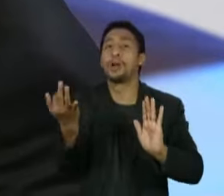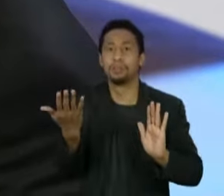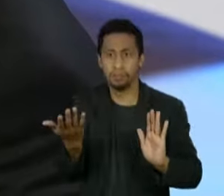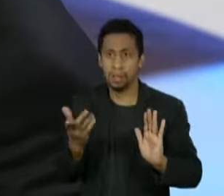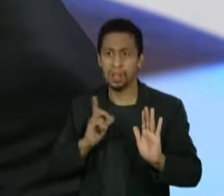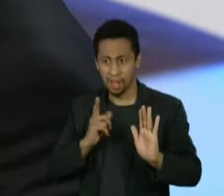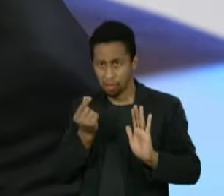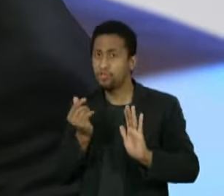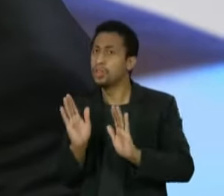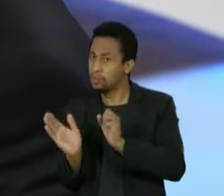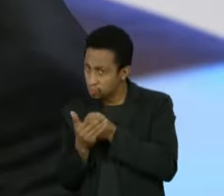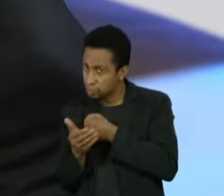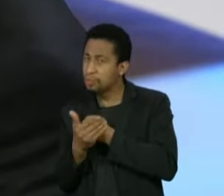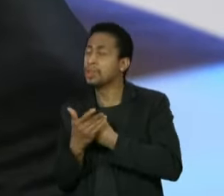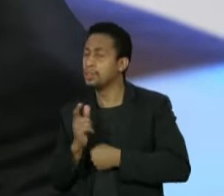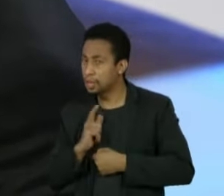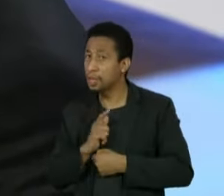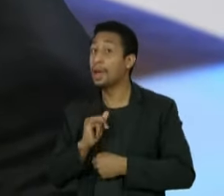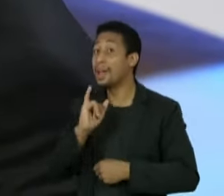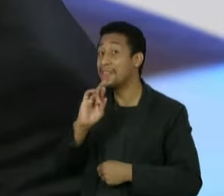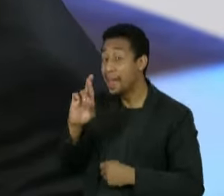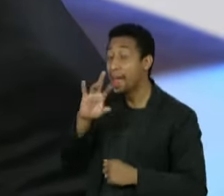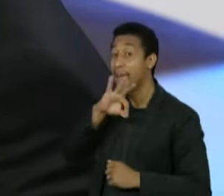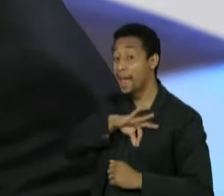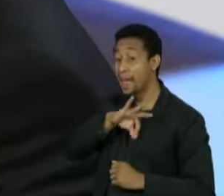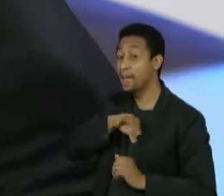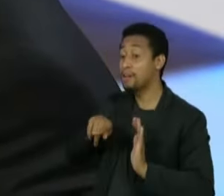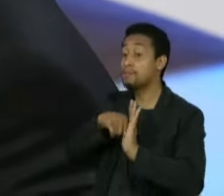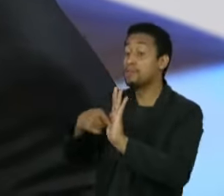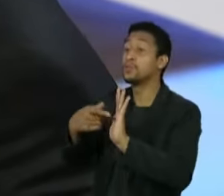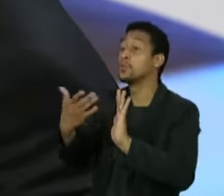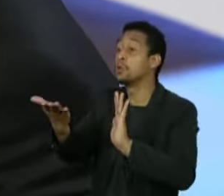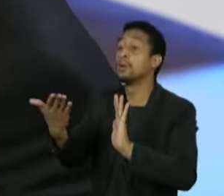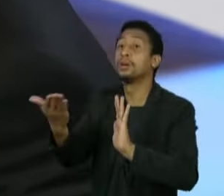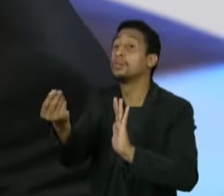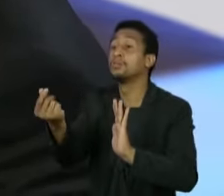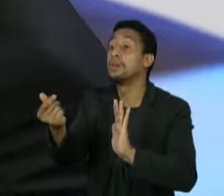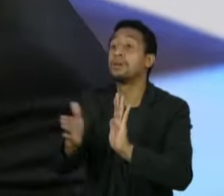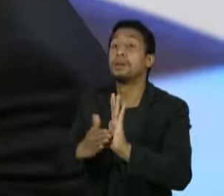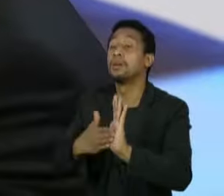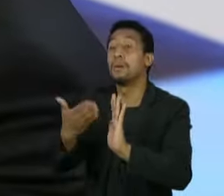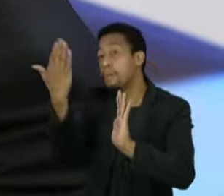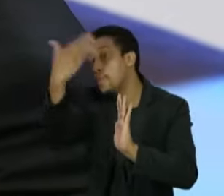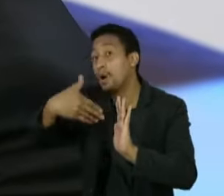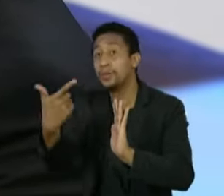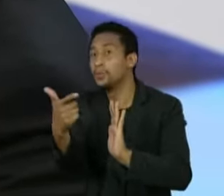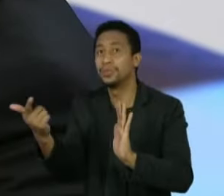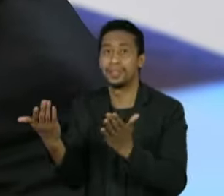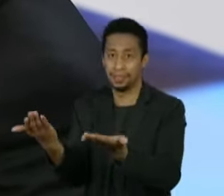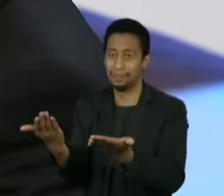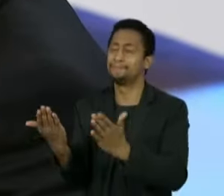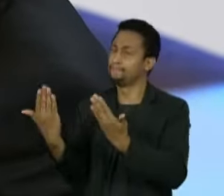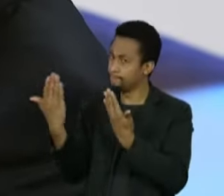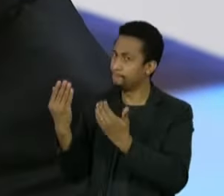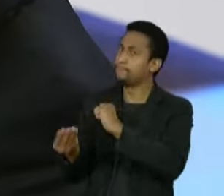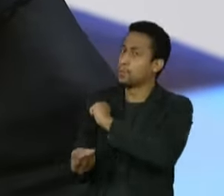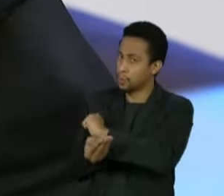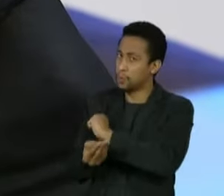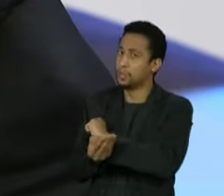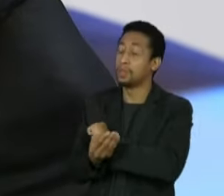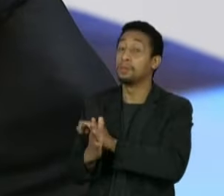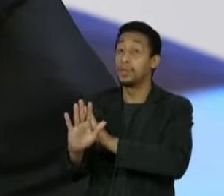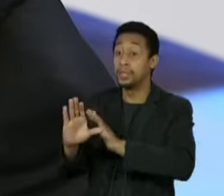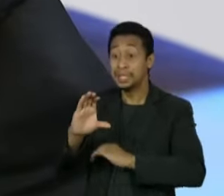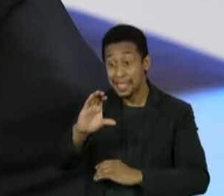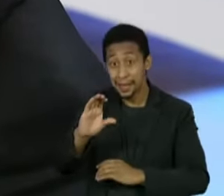discussão lá pela Receita Federal. Um cidadão tem participação em vários casos de suspeita de corrupção, mas eu não tenho